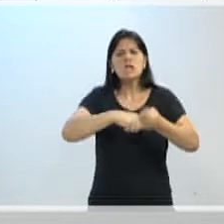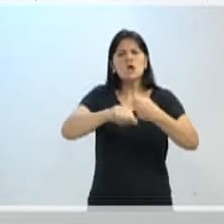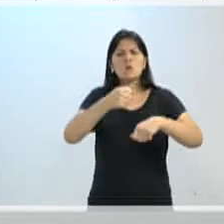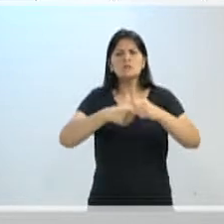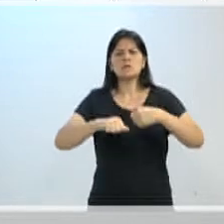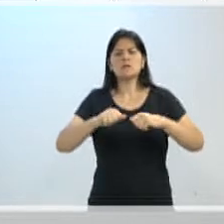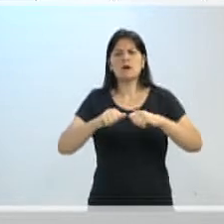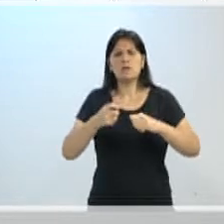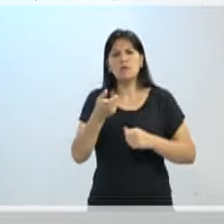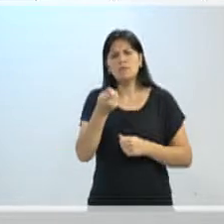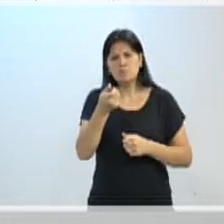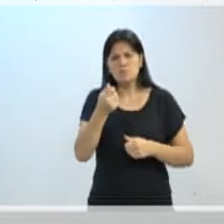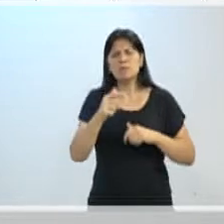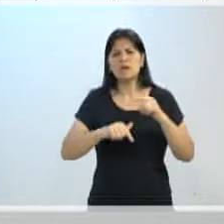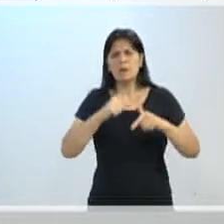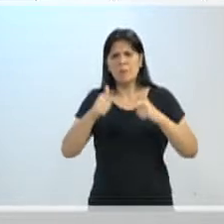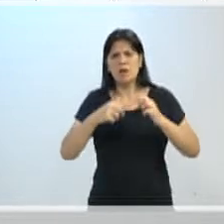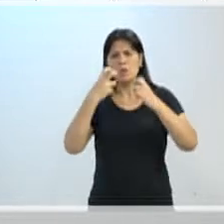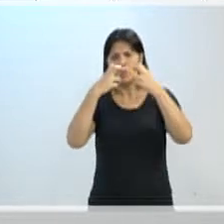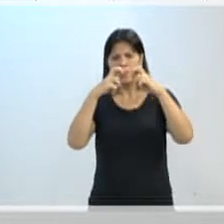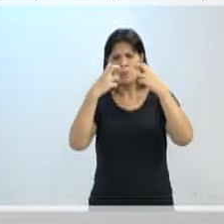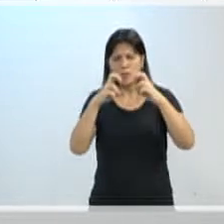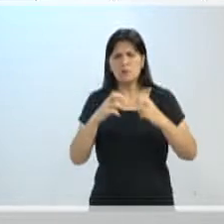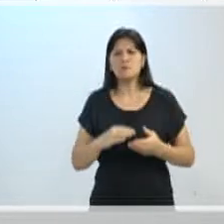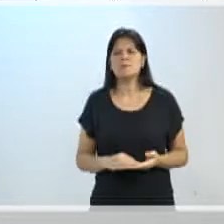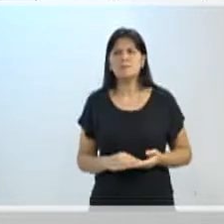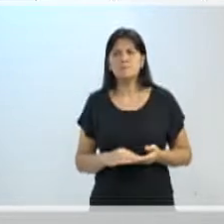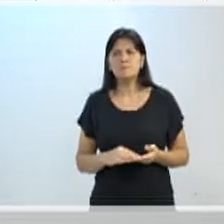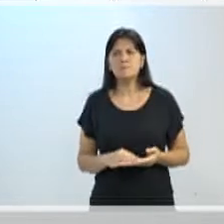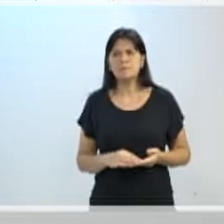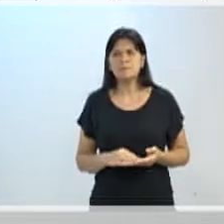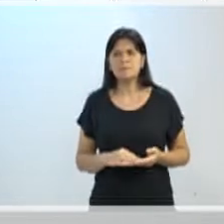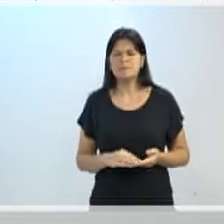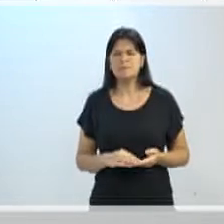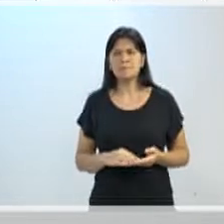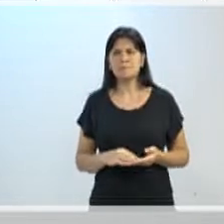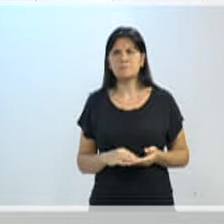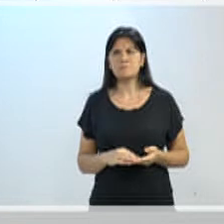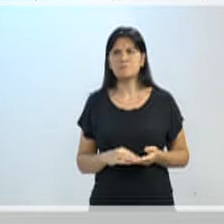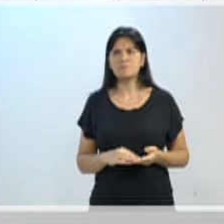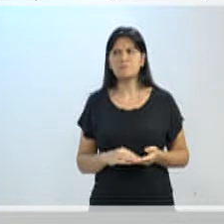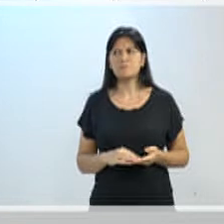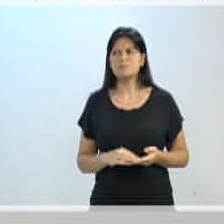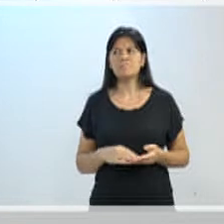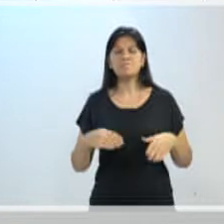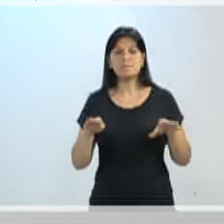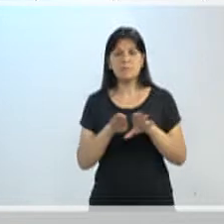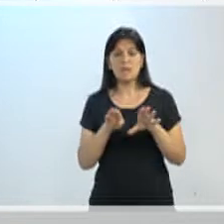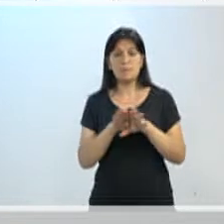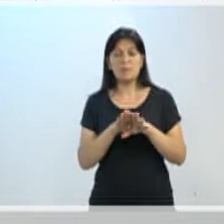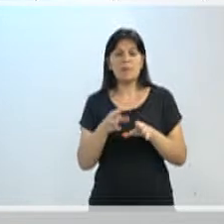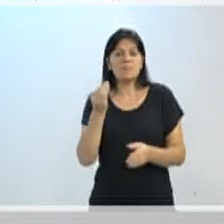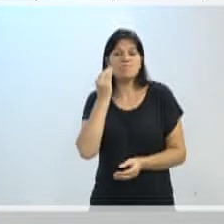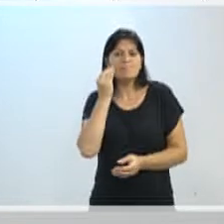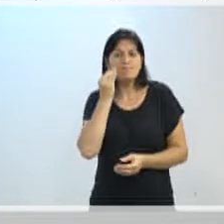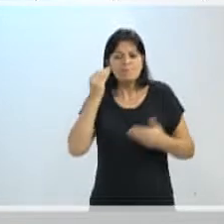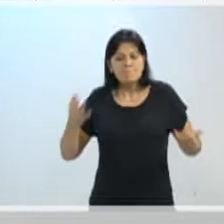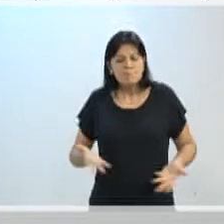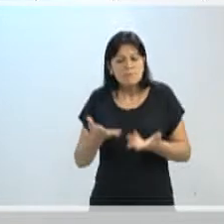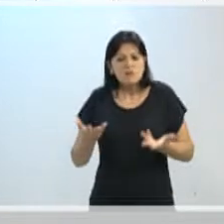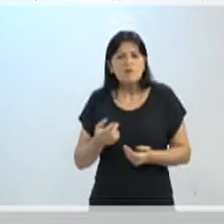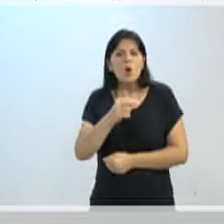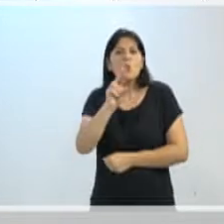alternativas. Estabelecer uma cultura regulatória para aumentar a produtividade e também colocar